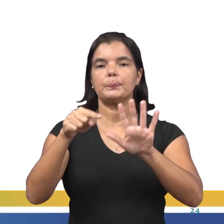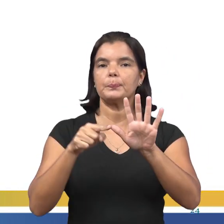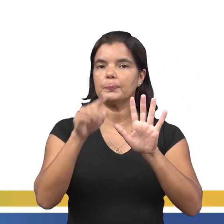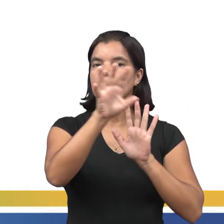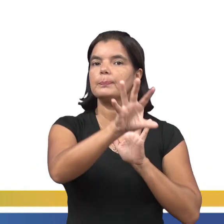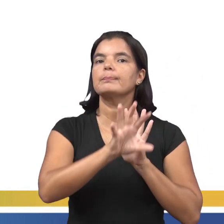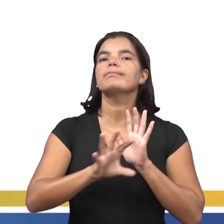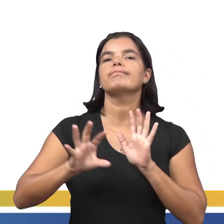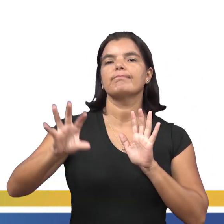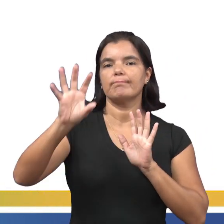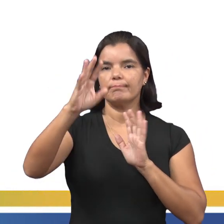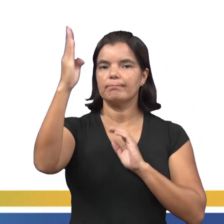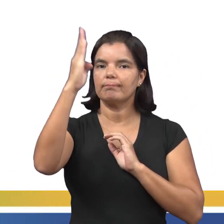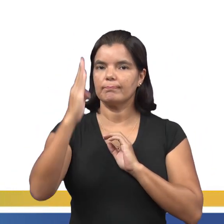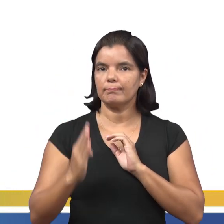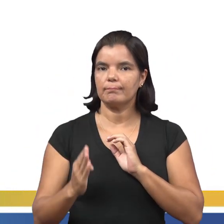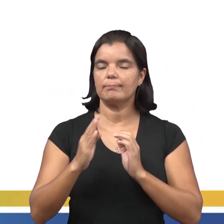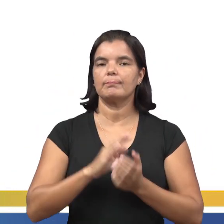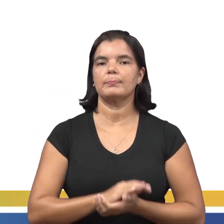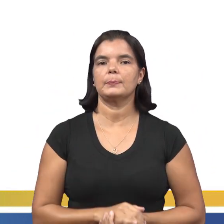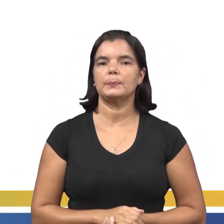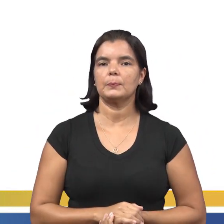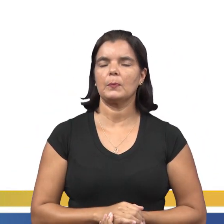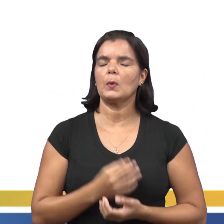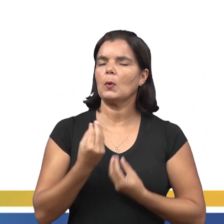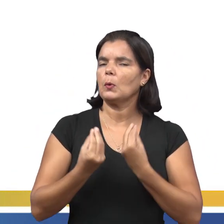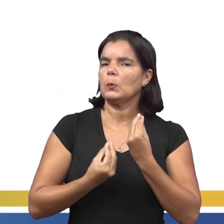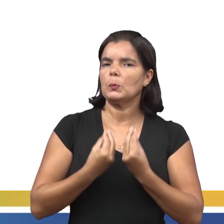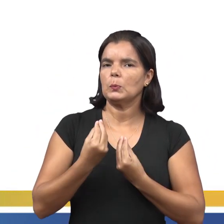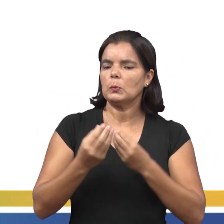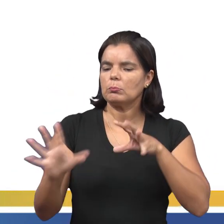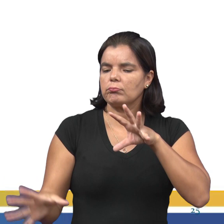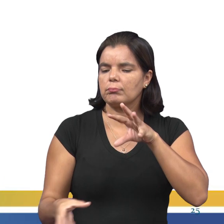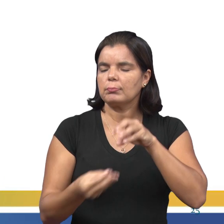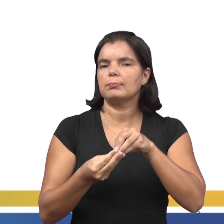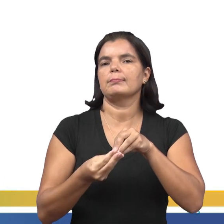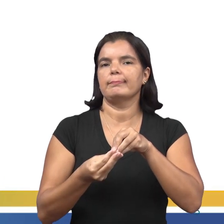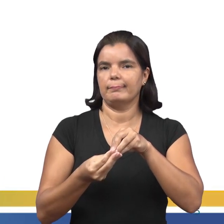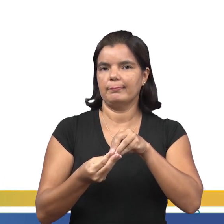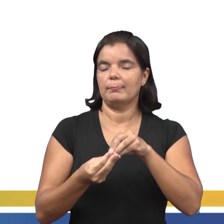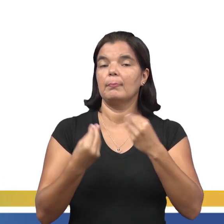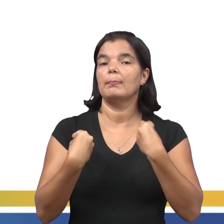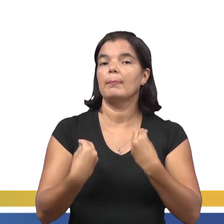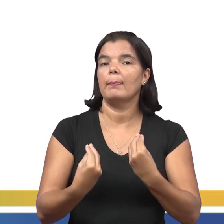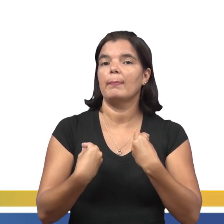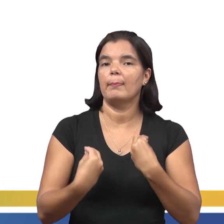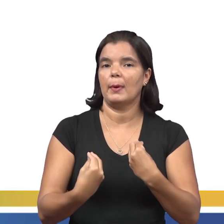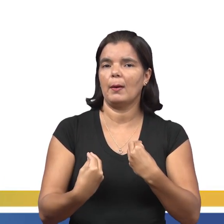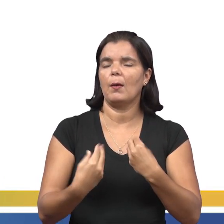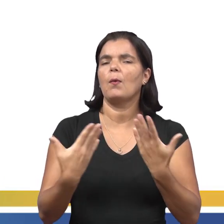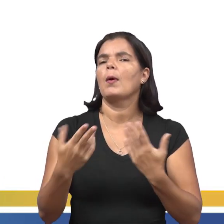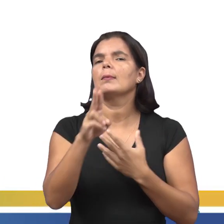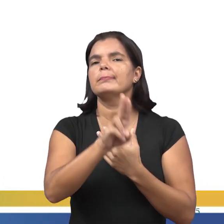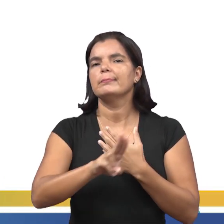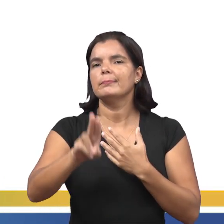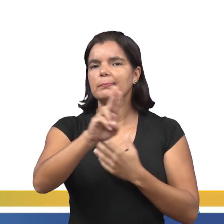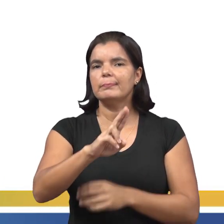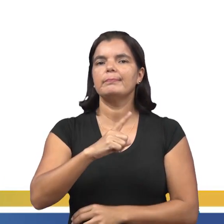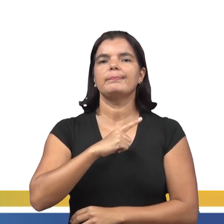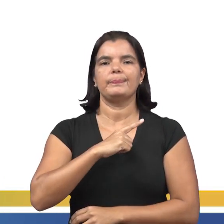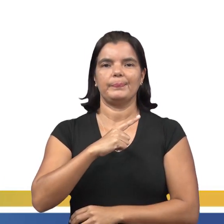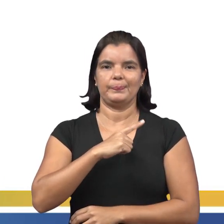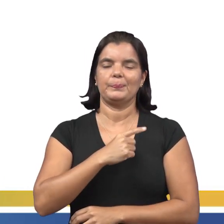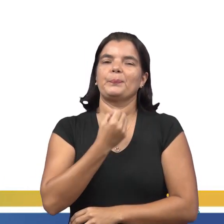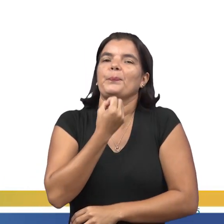-regiões do Brasil. Como é que podemos resumir? Para que serve? Qual é a utilidade de termos